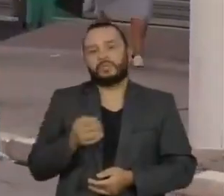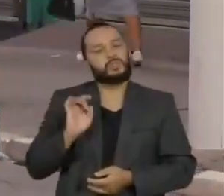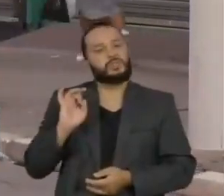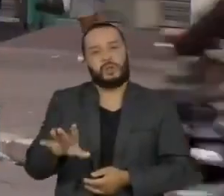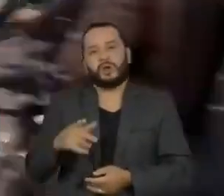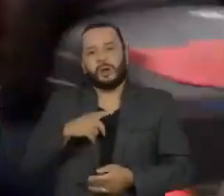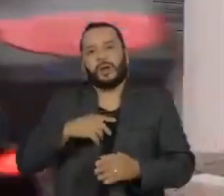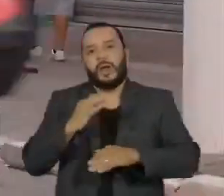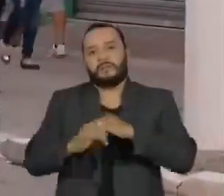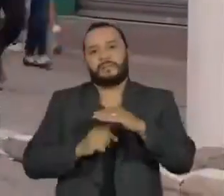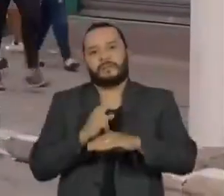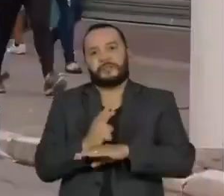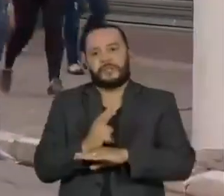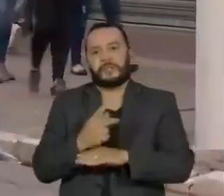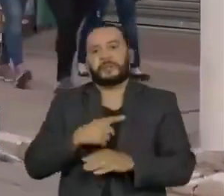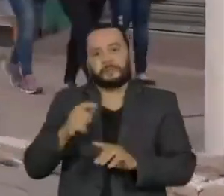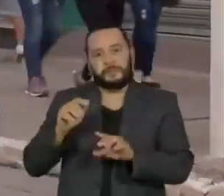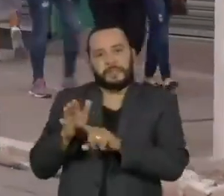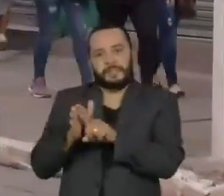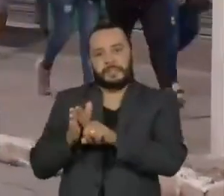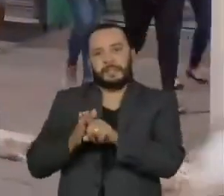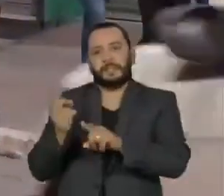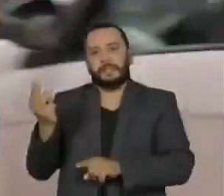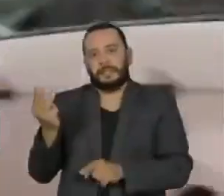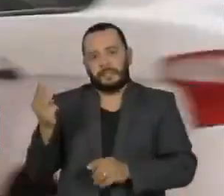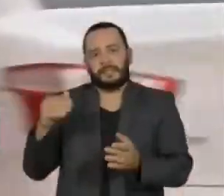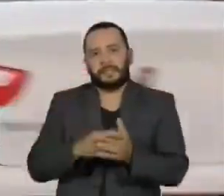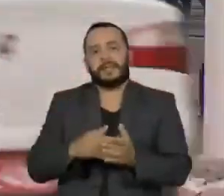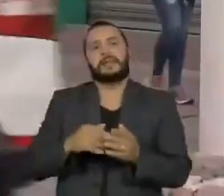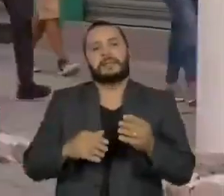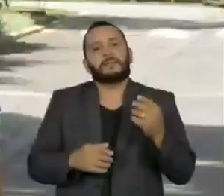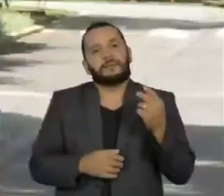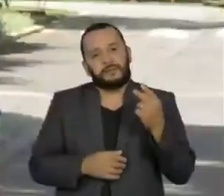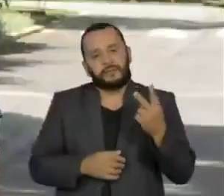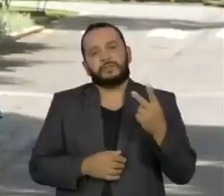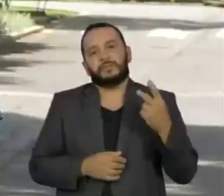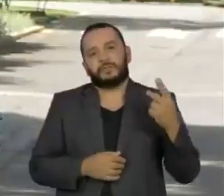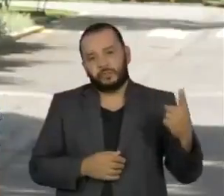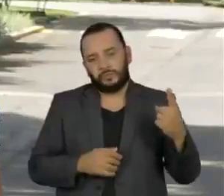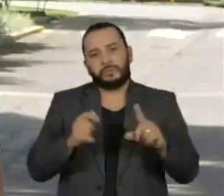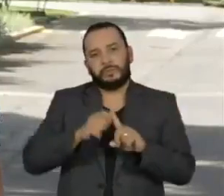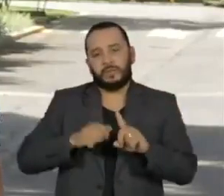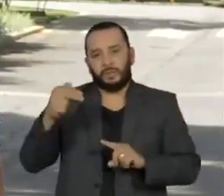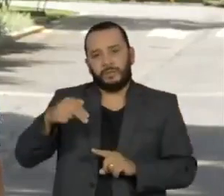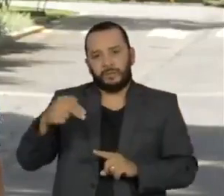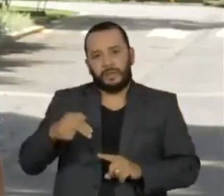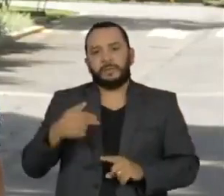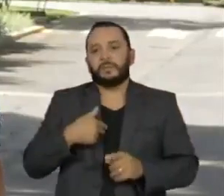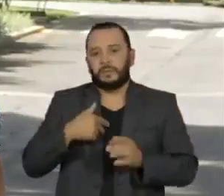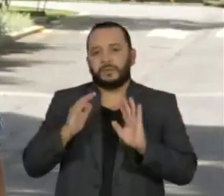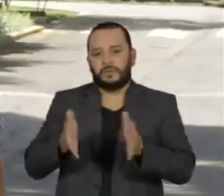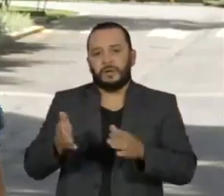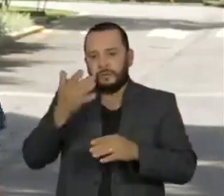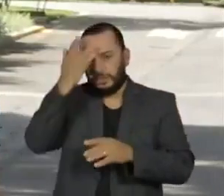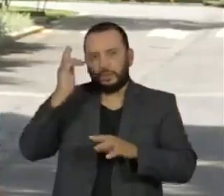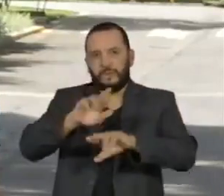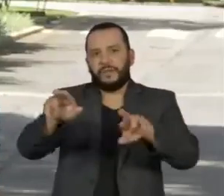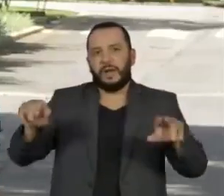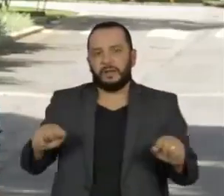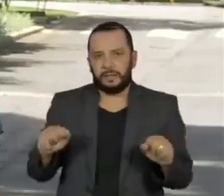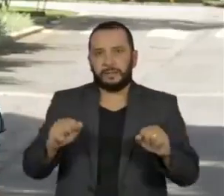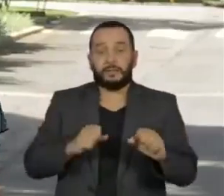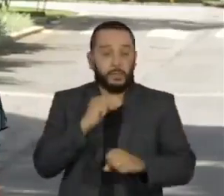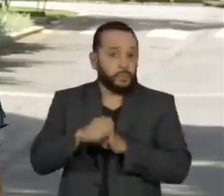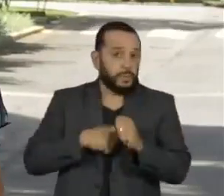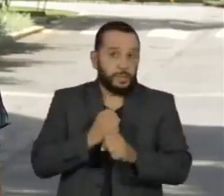FGV de 3 a 21 de novembro com quase 1.900 pessoas. Para o ano que vem, sem boas notícias, o cenário continuará